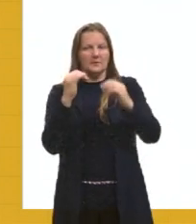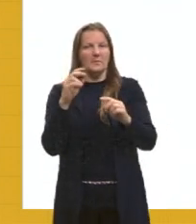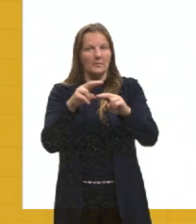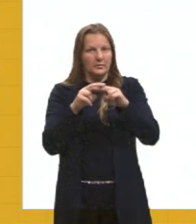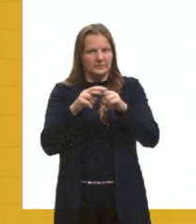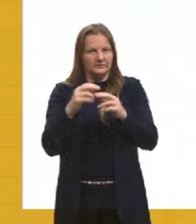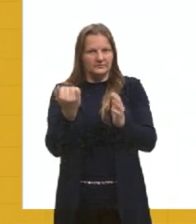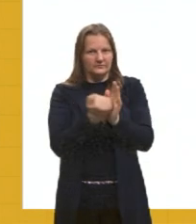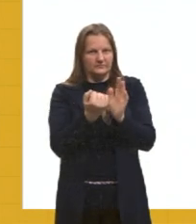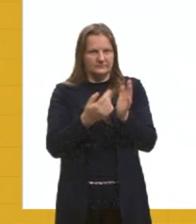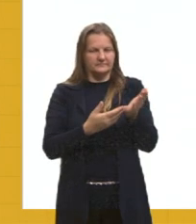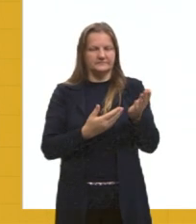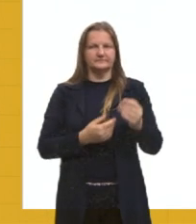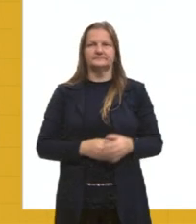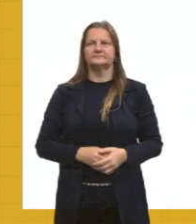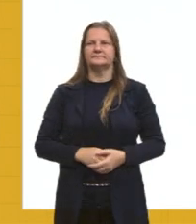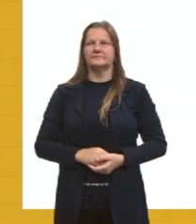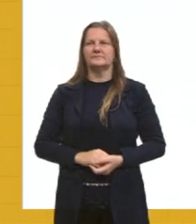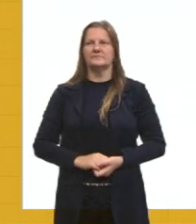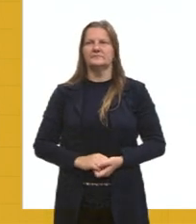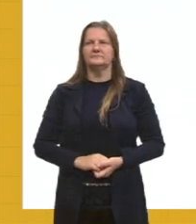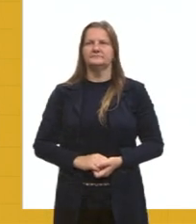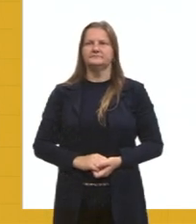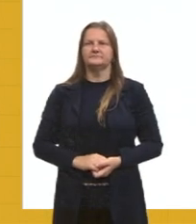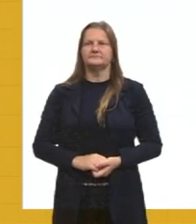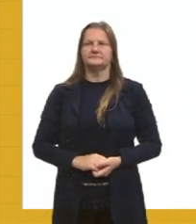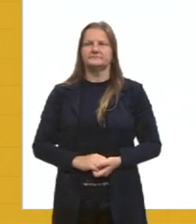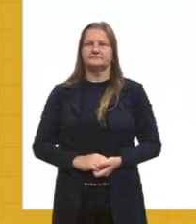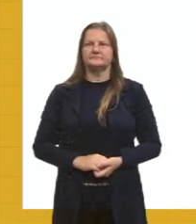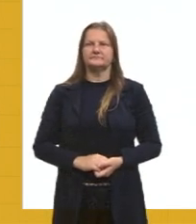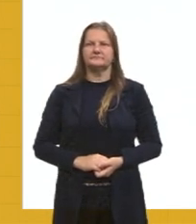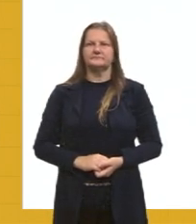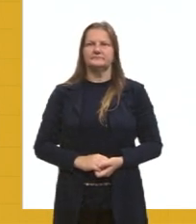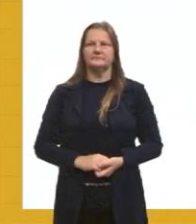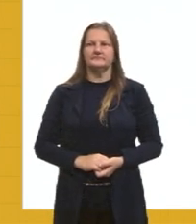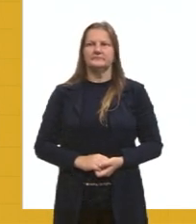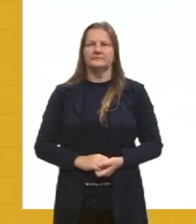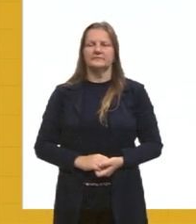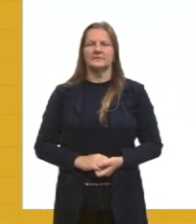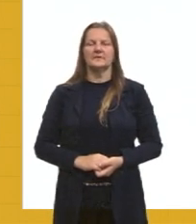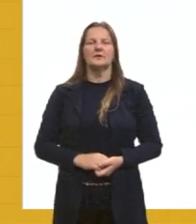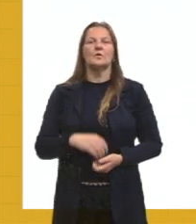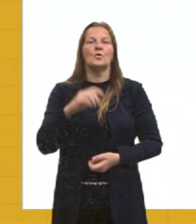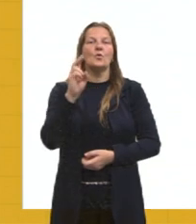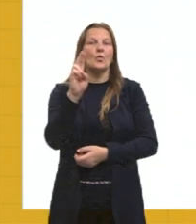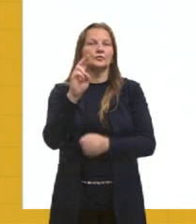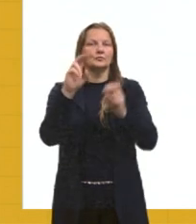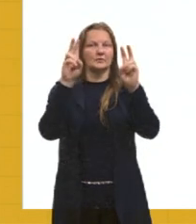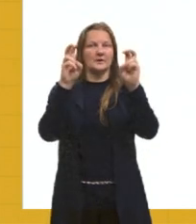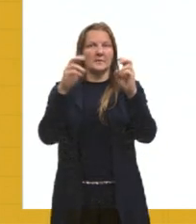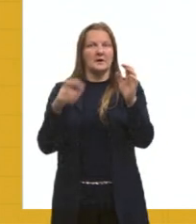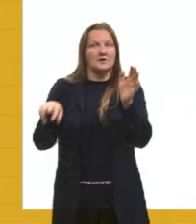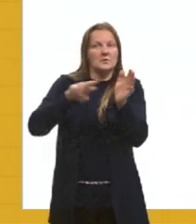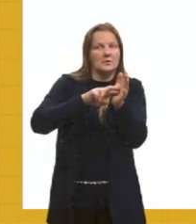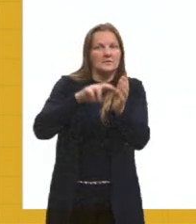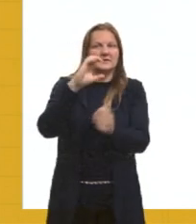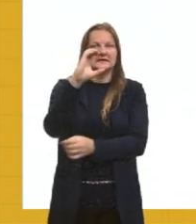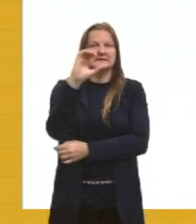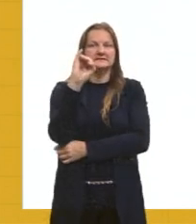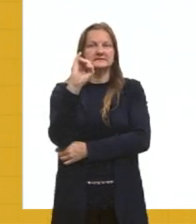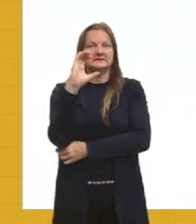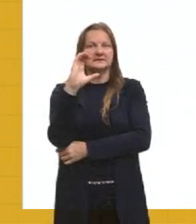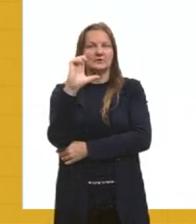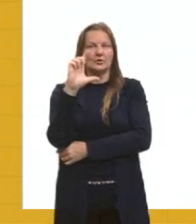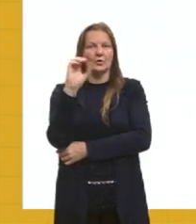gurizada? Vamos passar aqui, então, mais um slide, e aí nós entramos na questão do ciclone, tá, gurizada? A gente já viu, né, essa relação do